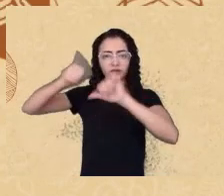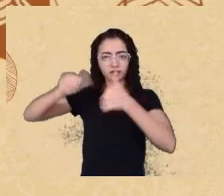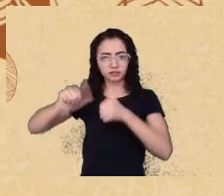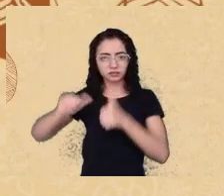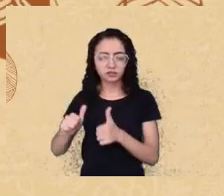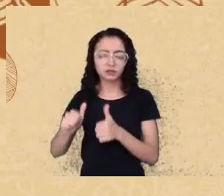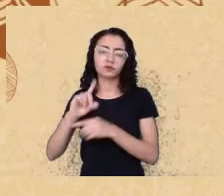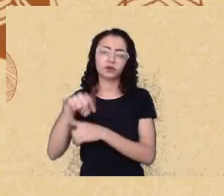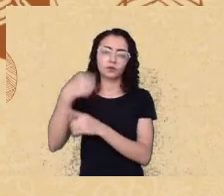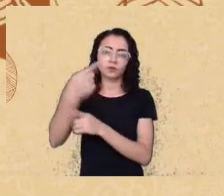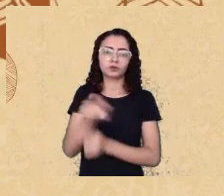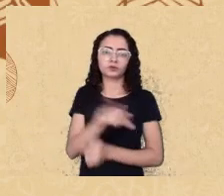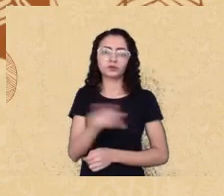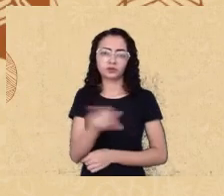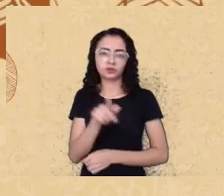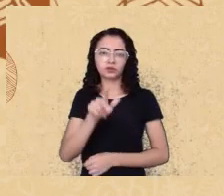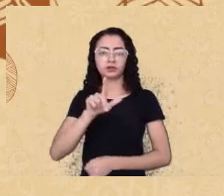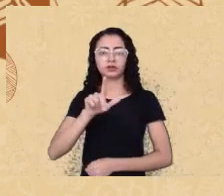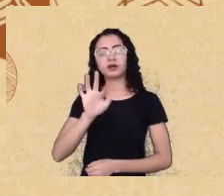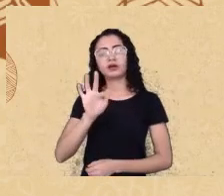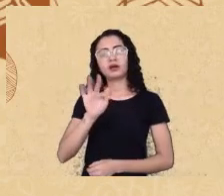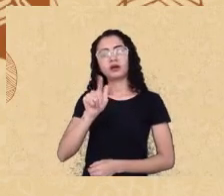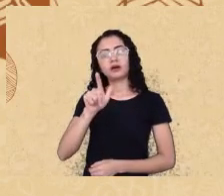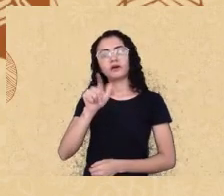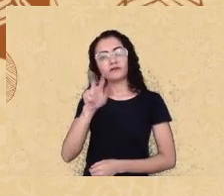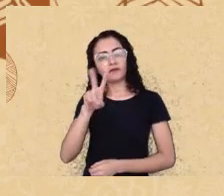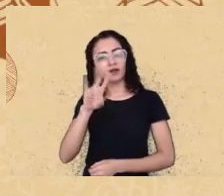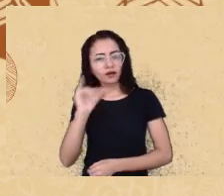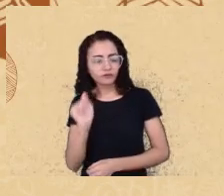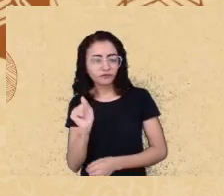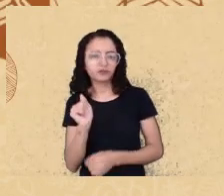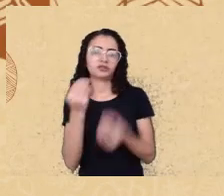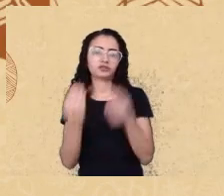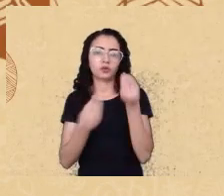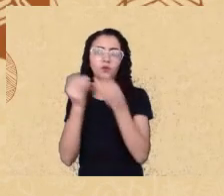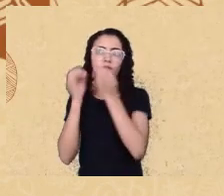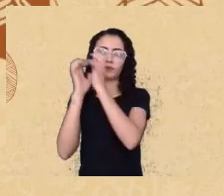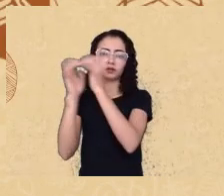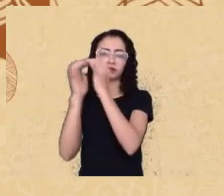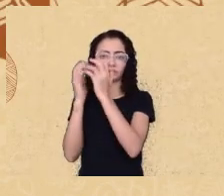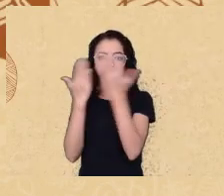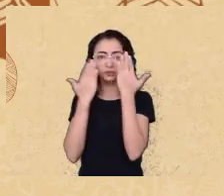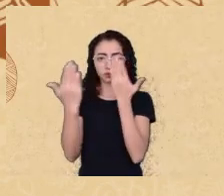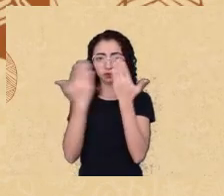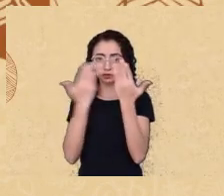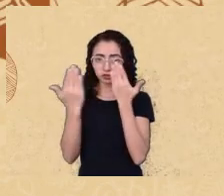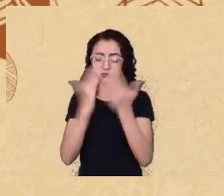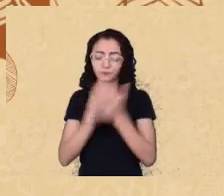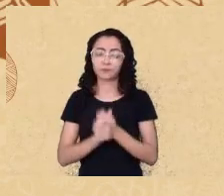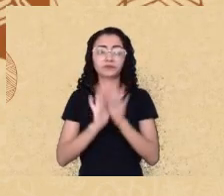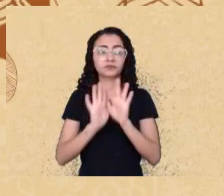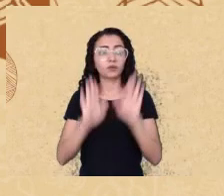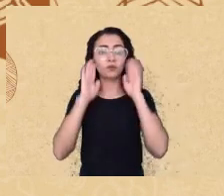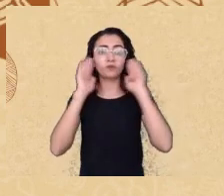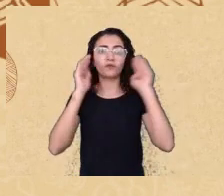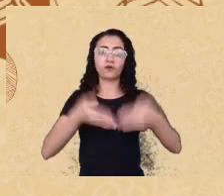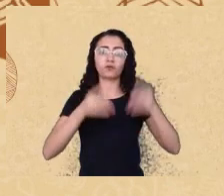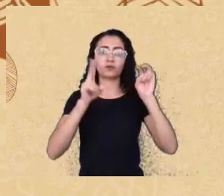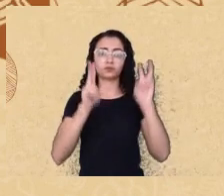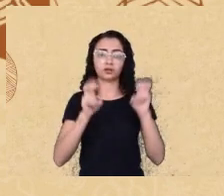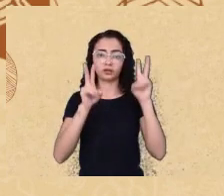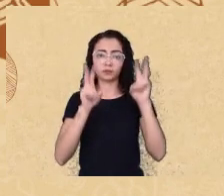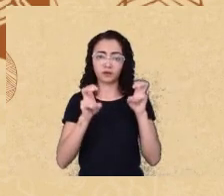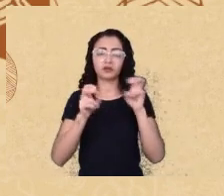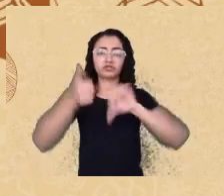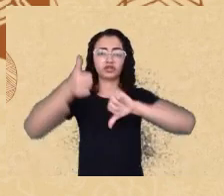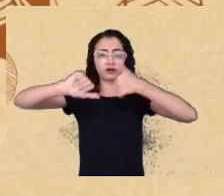cargo da professora Flávia. E, com relação à avaliação psicológica, queria só apresentar um pouco da minha trajetória, de forma que